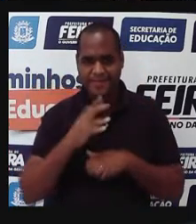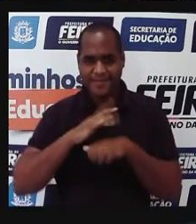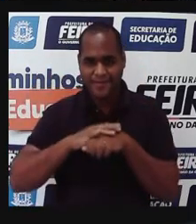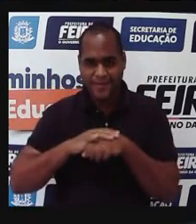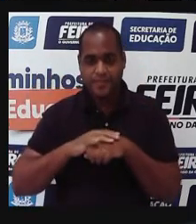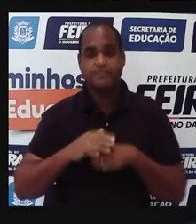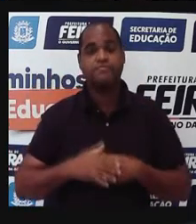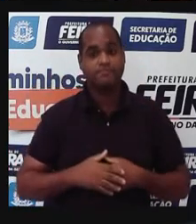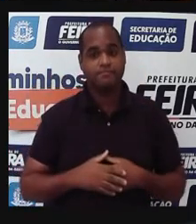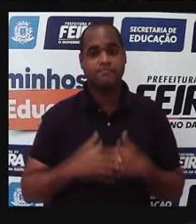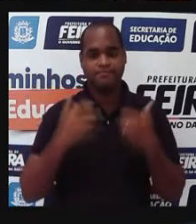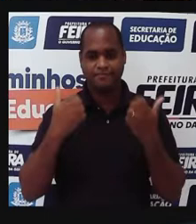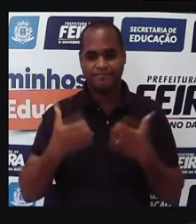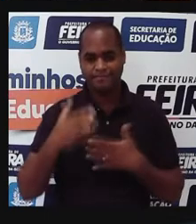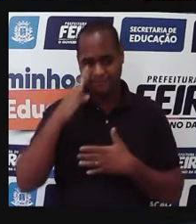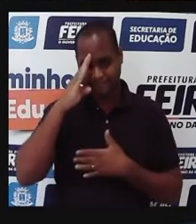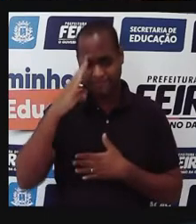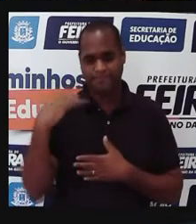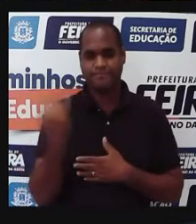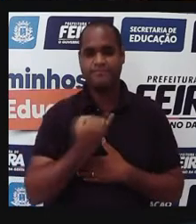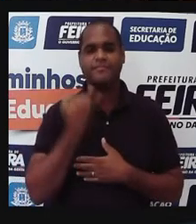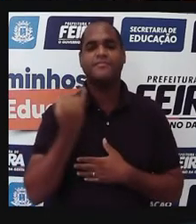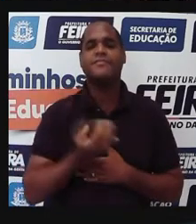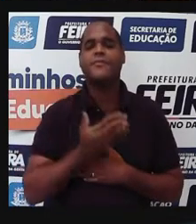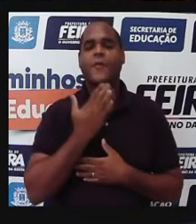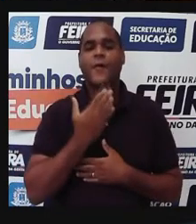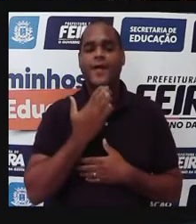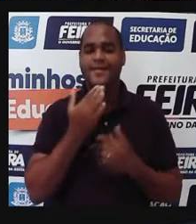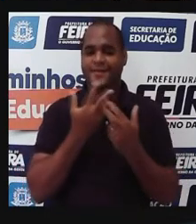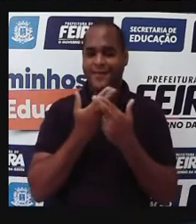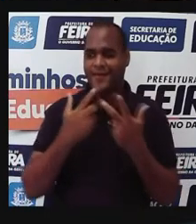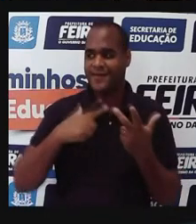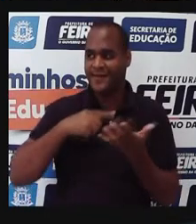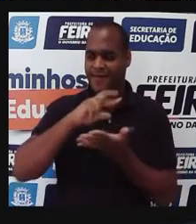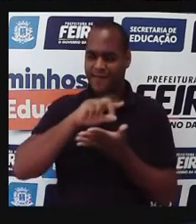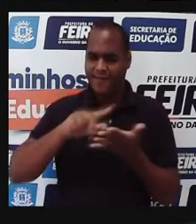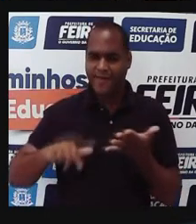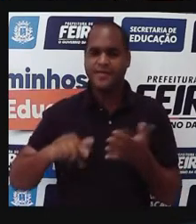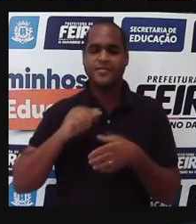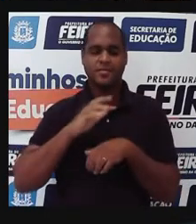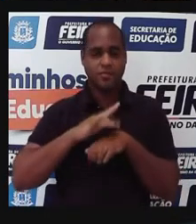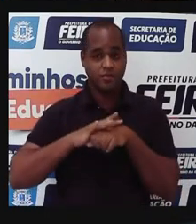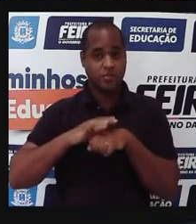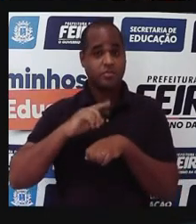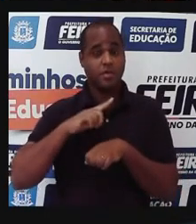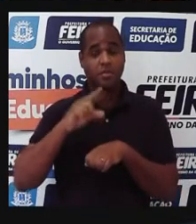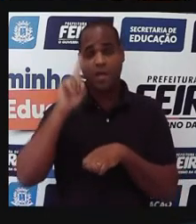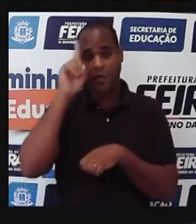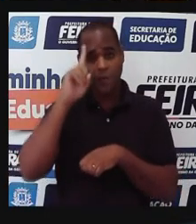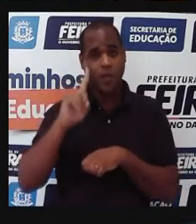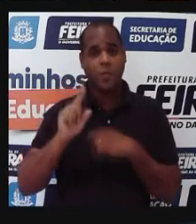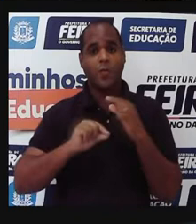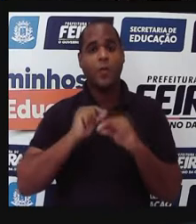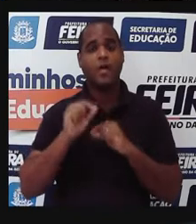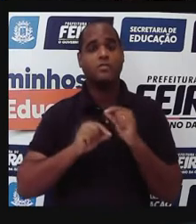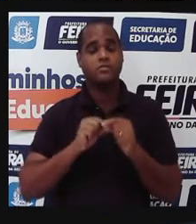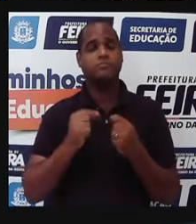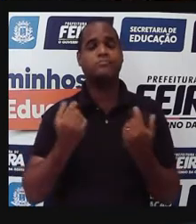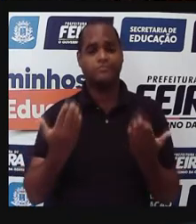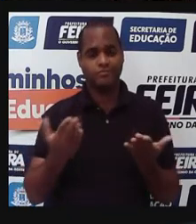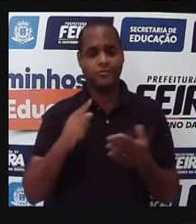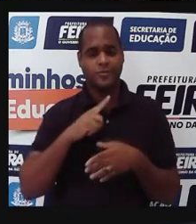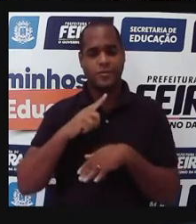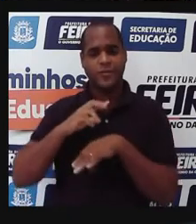doenças? Provavelmente vocês conhecem várias dessas doenças, mas não sabiam que elas são chamadas assim,